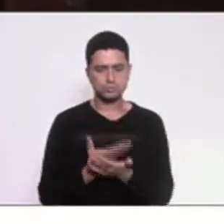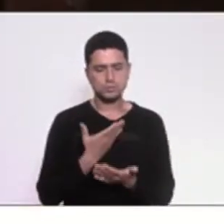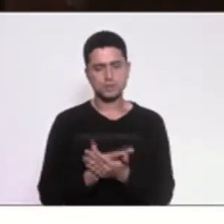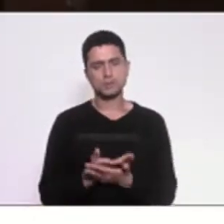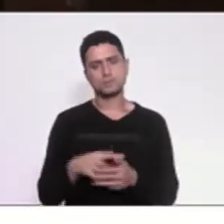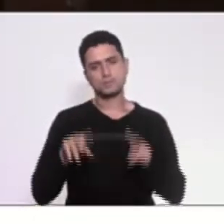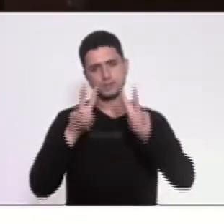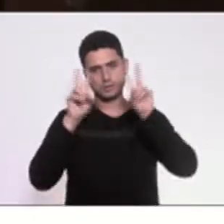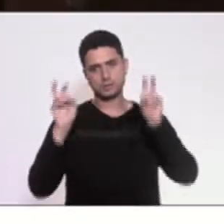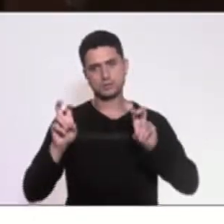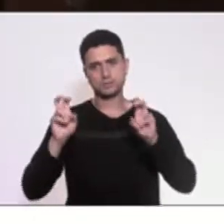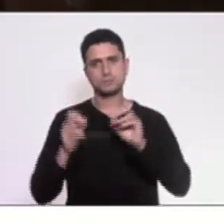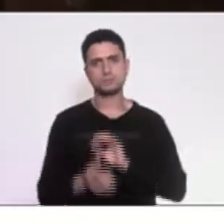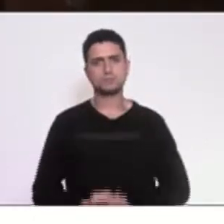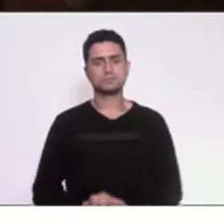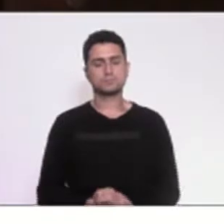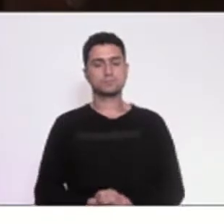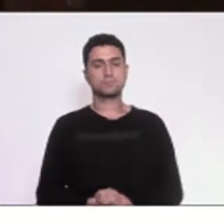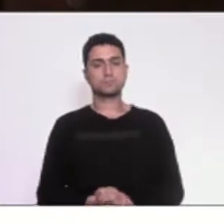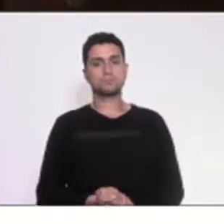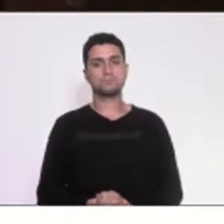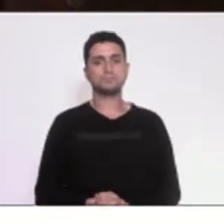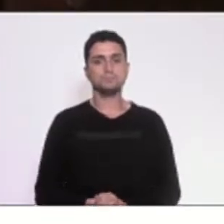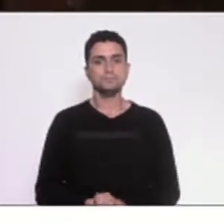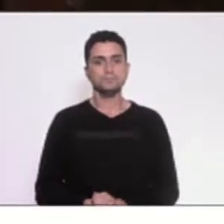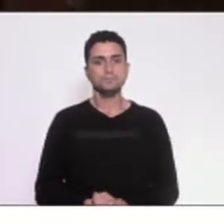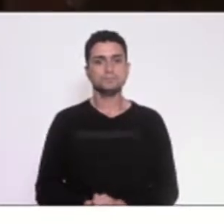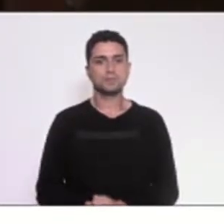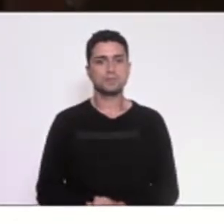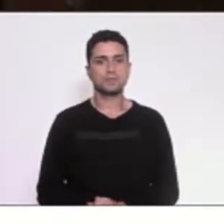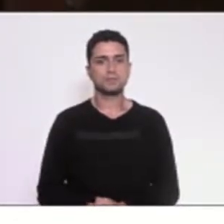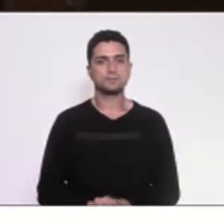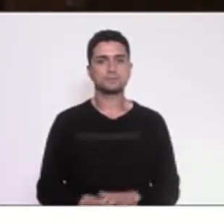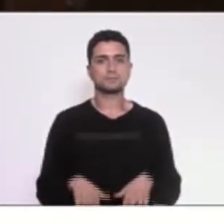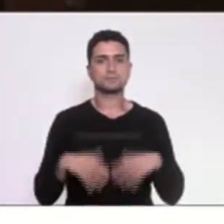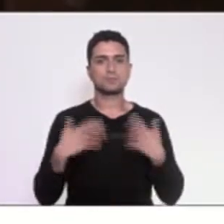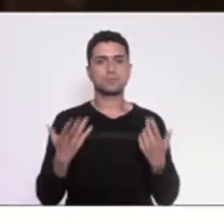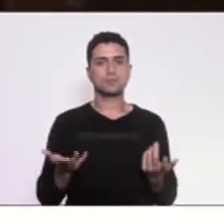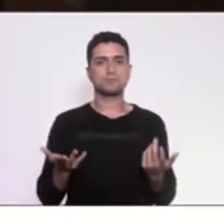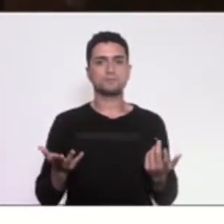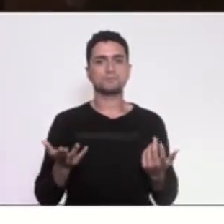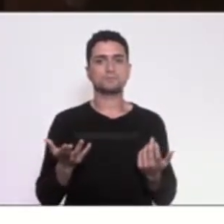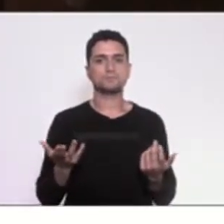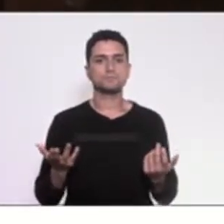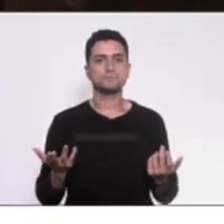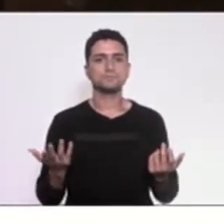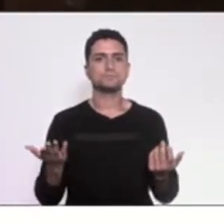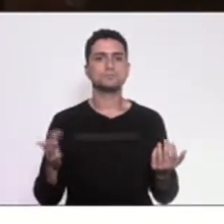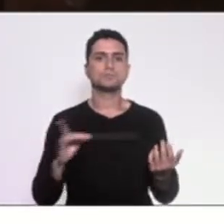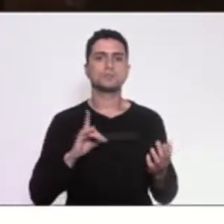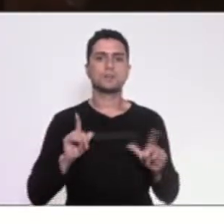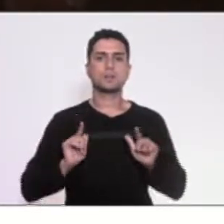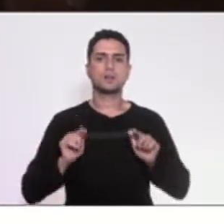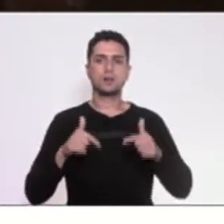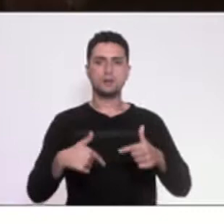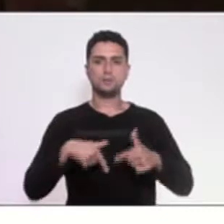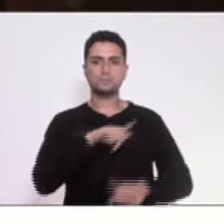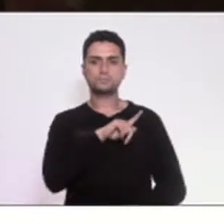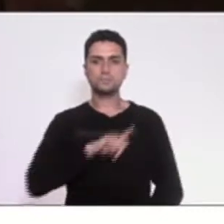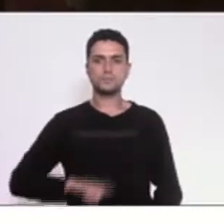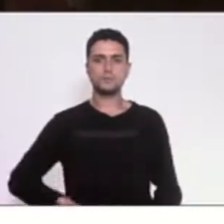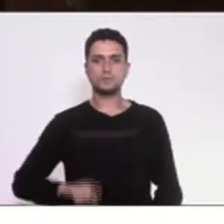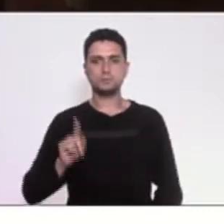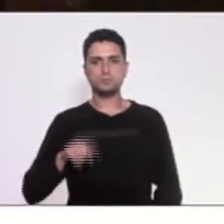e ao fazê-lo acabou, acabamos tendo um ato de governo que foi envio de uma